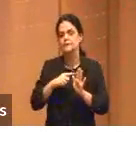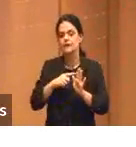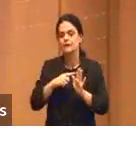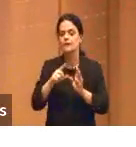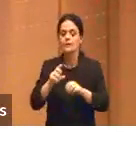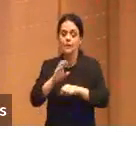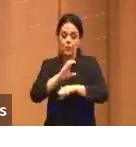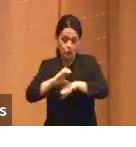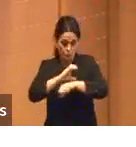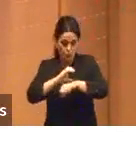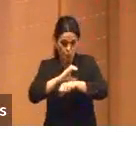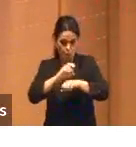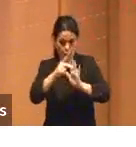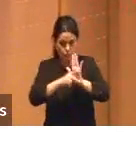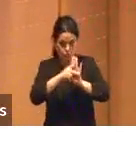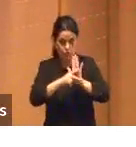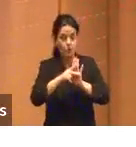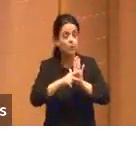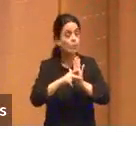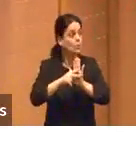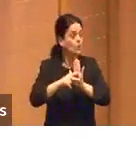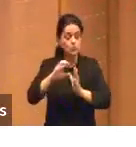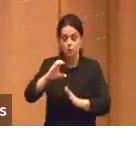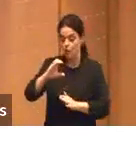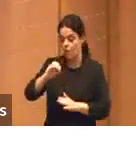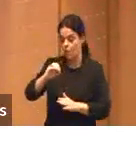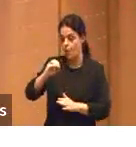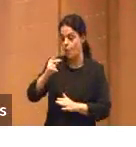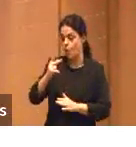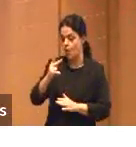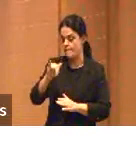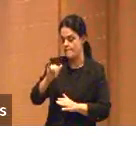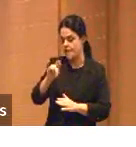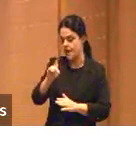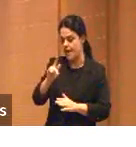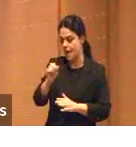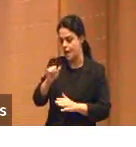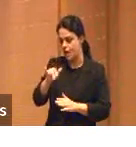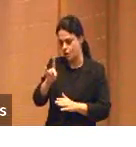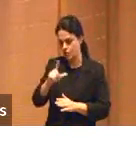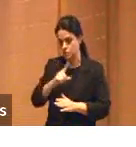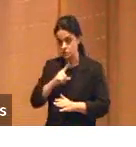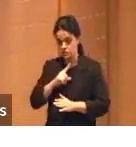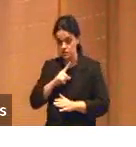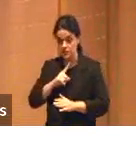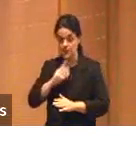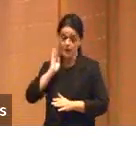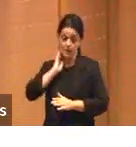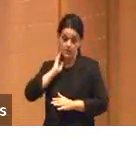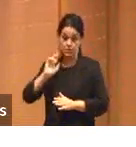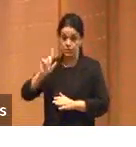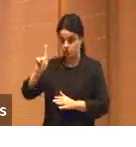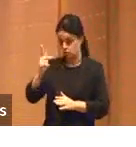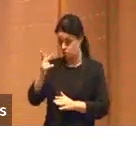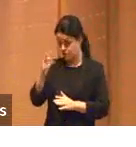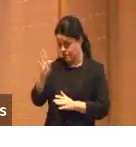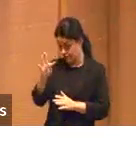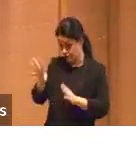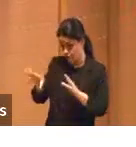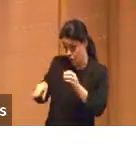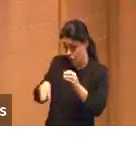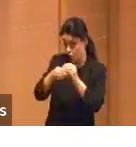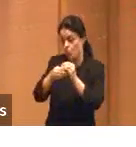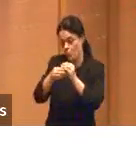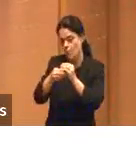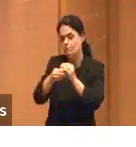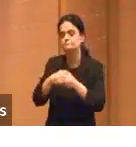Microsoft que incorporou o chat GPT, o chat GPT não, que incorporou o GPT, a inteligência, e